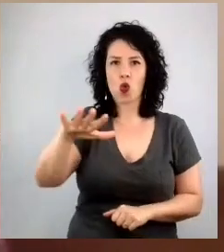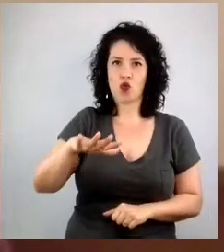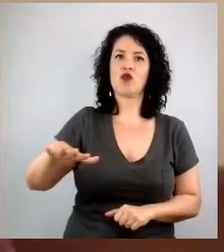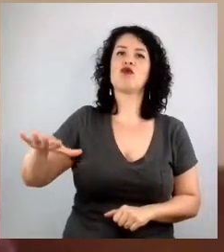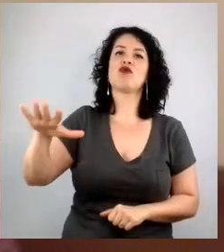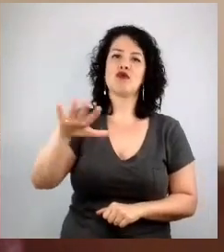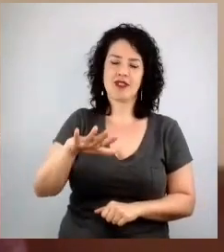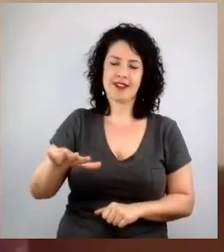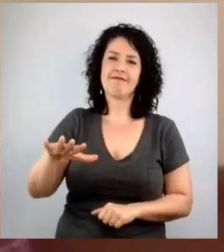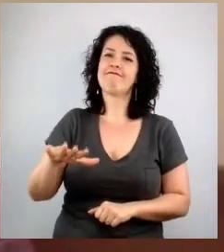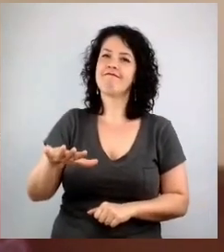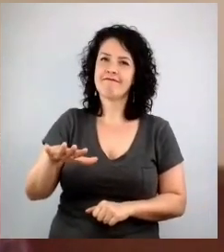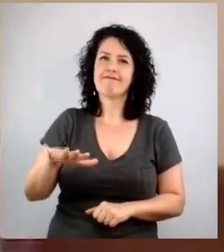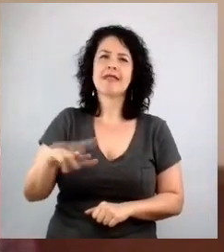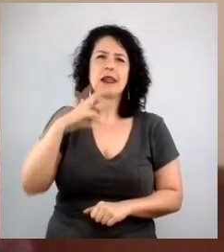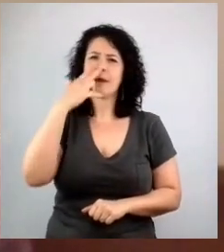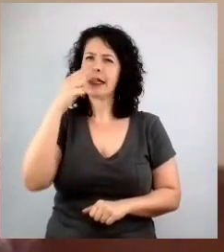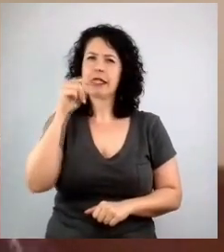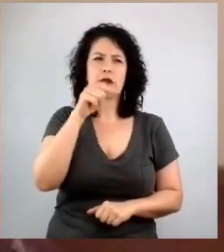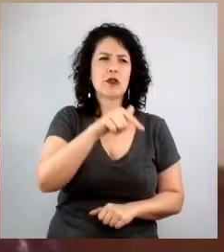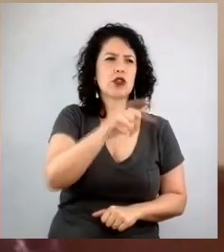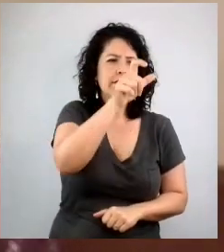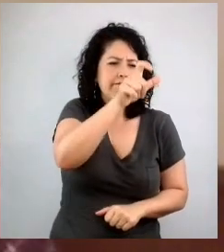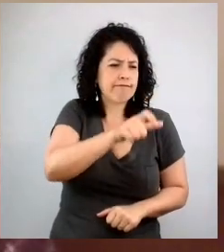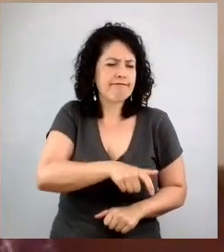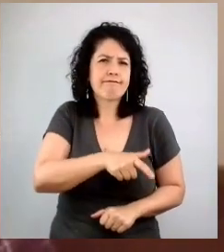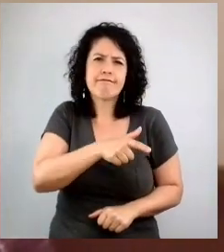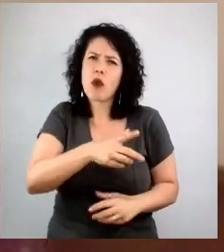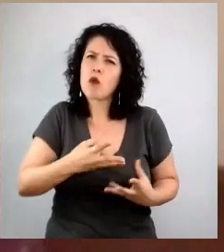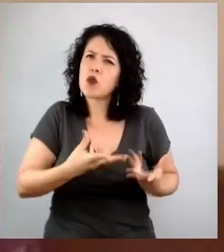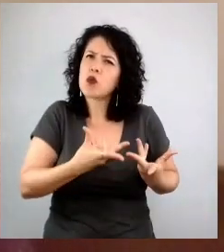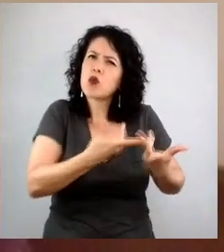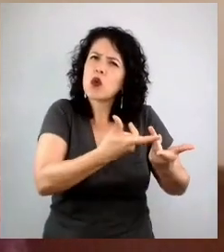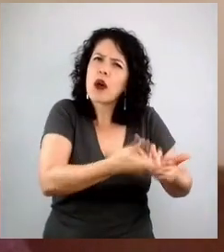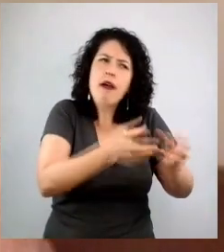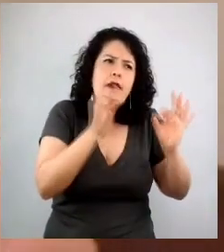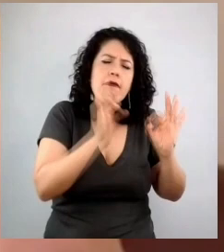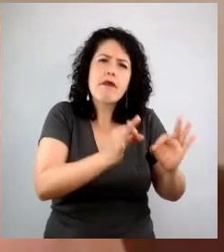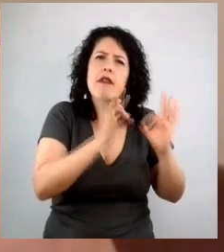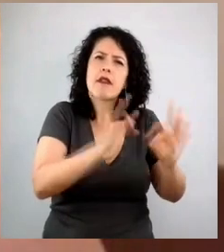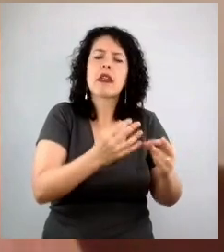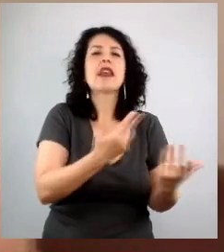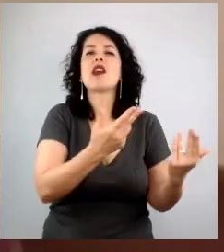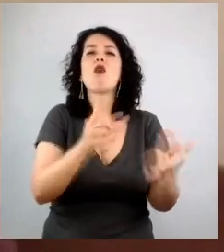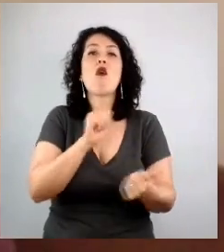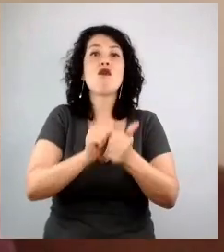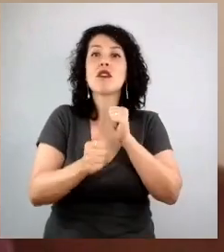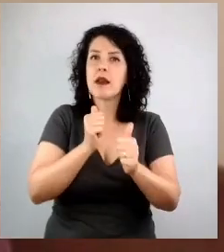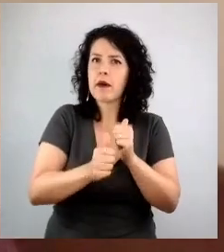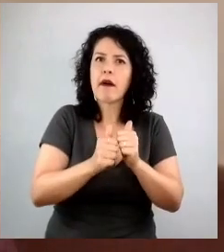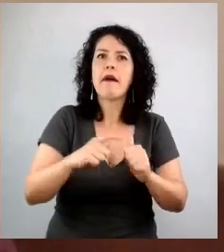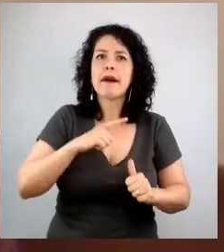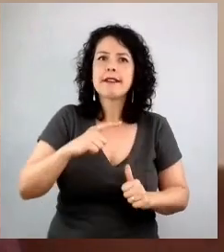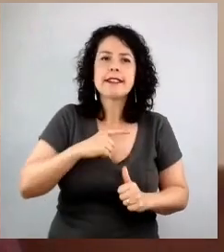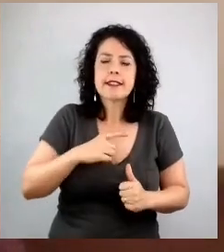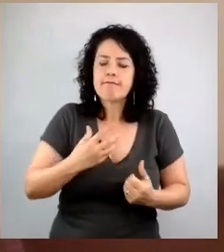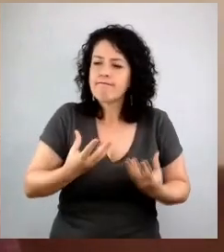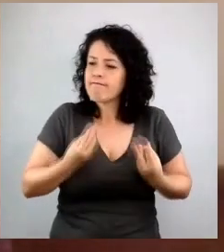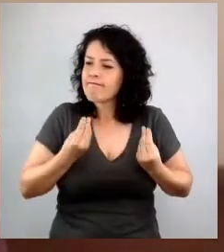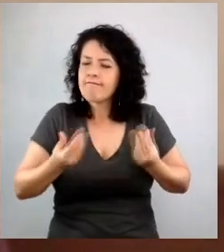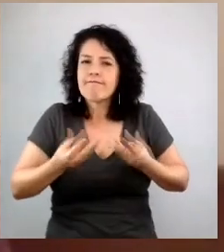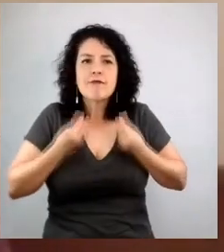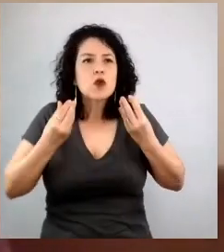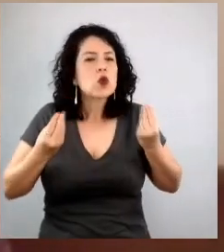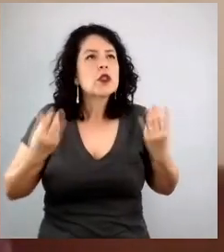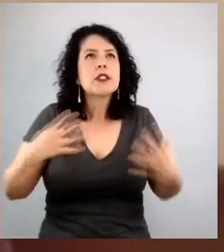-prima, sabe quando você olha um jogador, morreu Maradona agora? Que ele tinha um talento, ele tinha uma coisa, a Marina tinha essa coisa, esse poder, essa